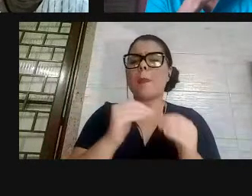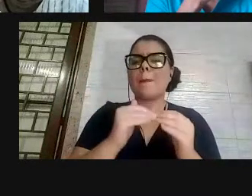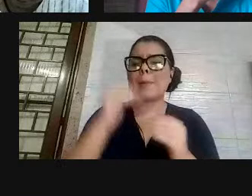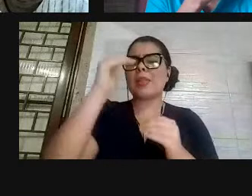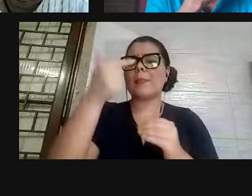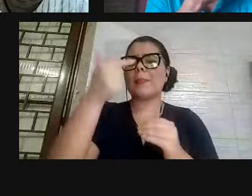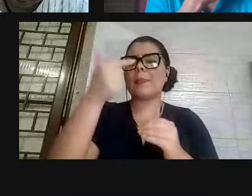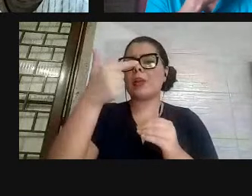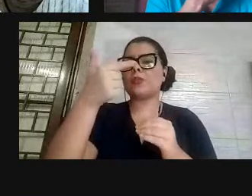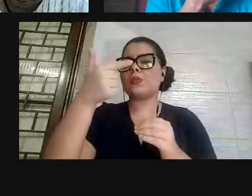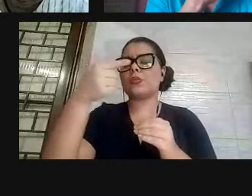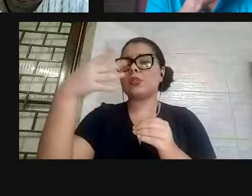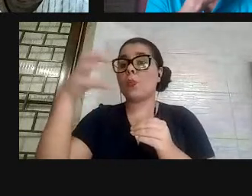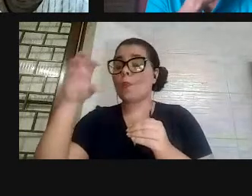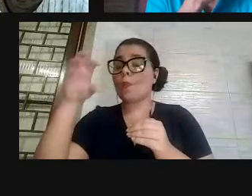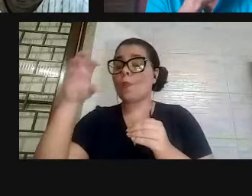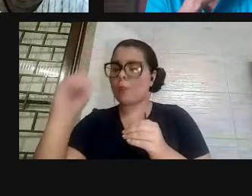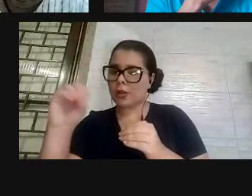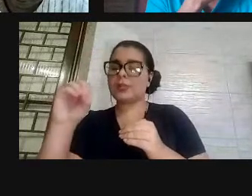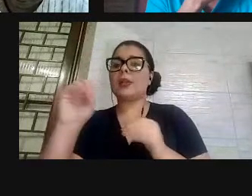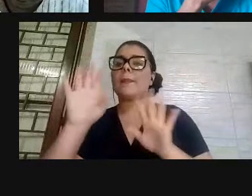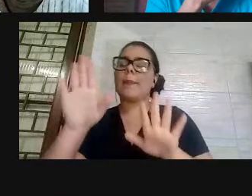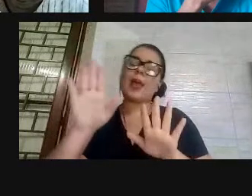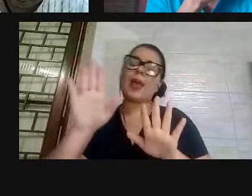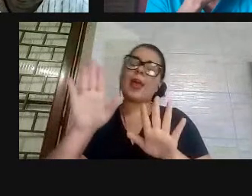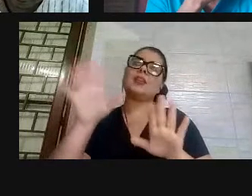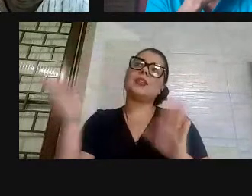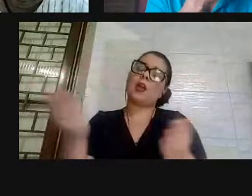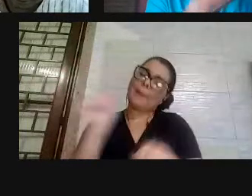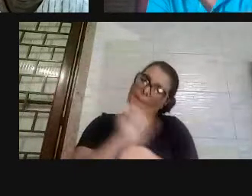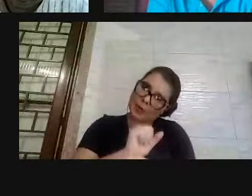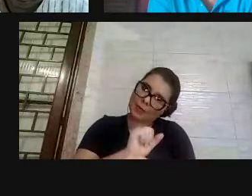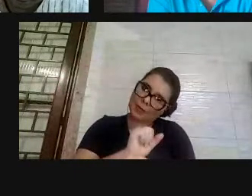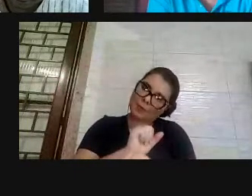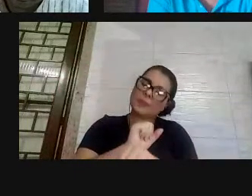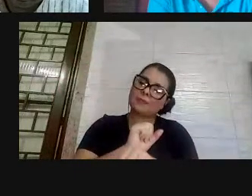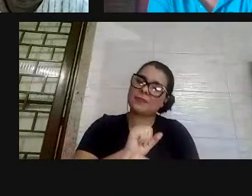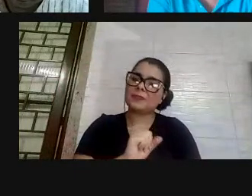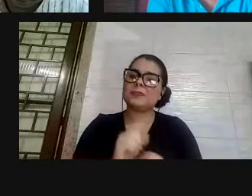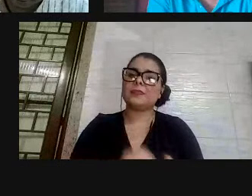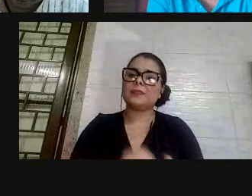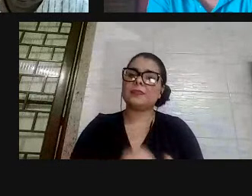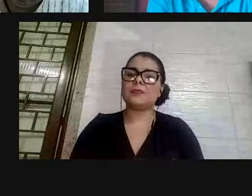vagas, mais veio a pandemia, tudo isso, e a gente teve que se